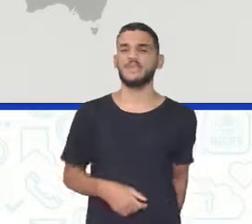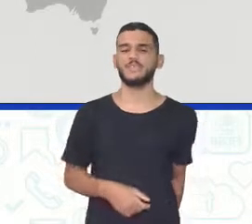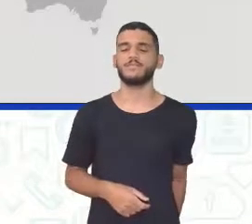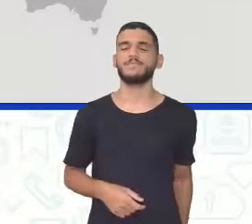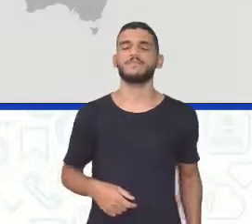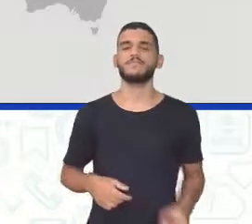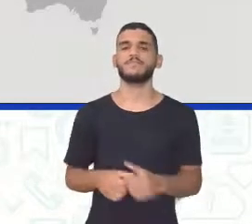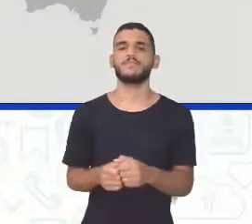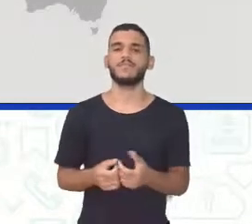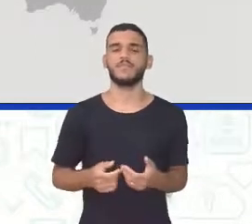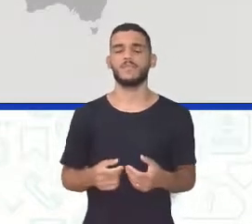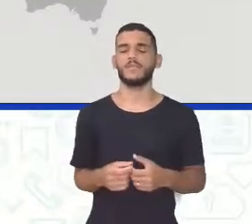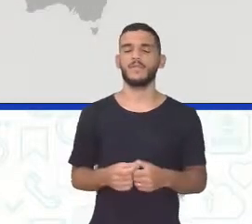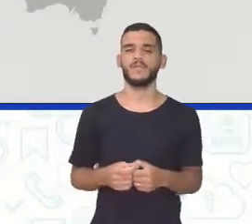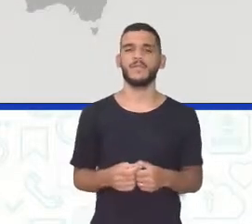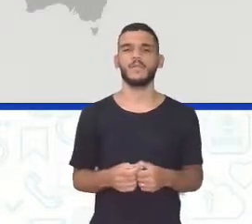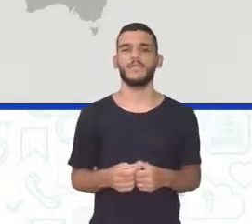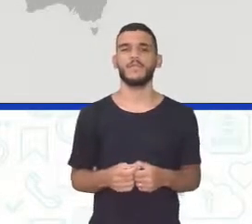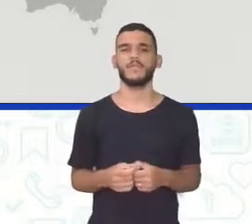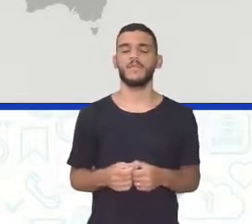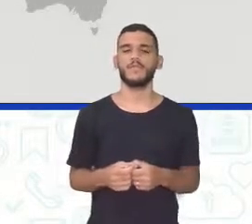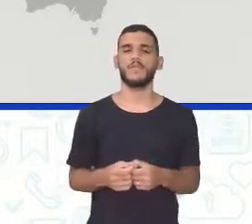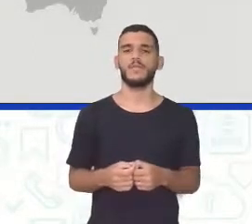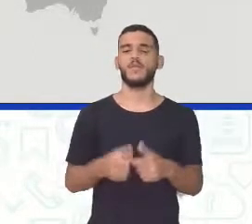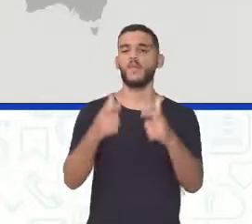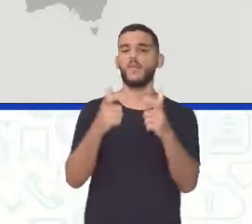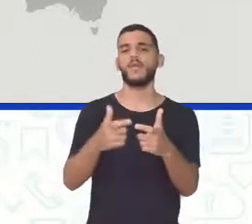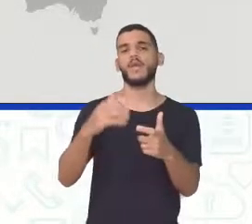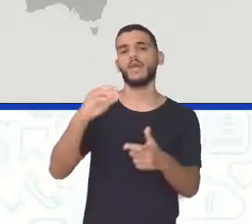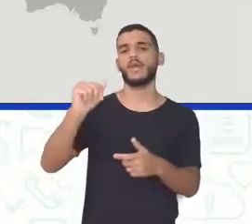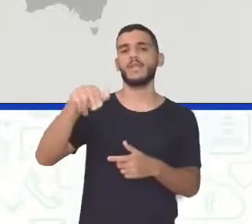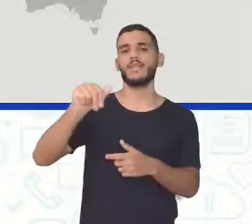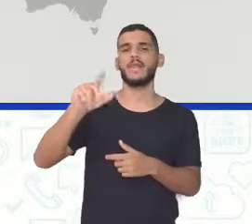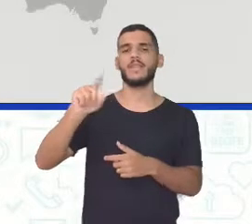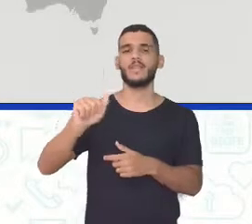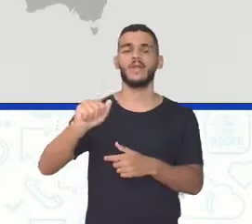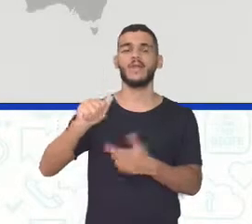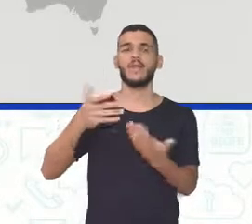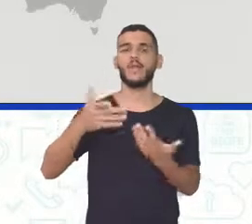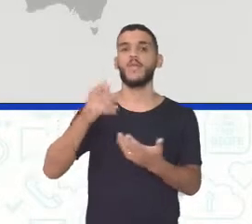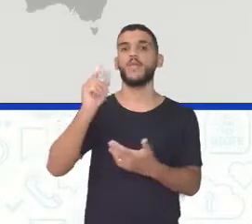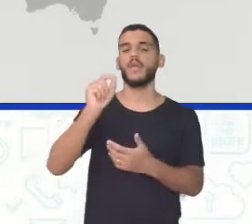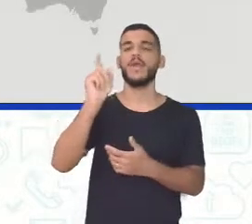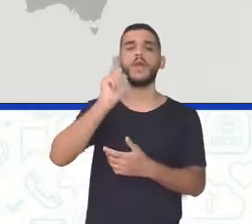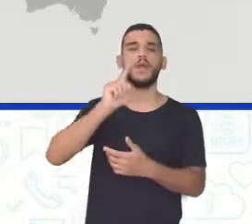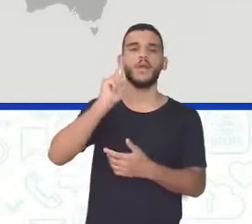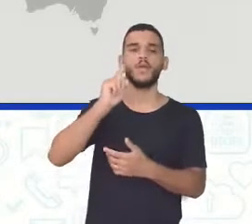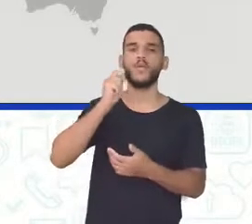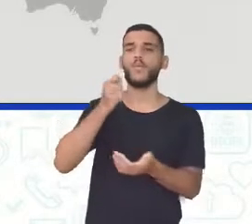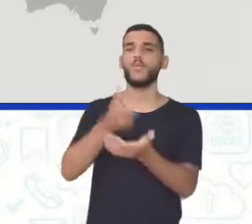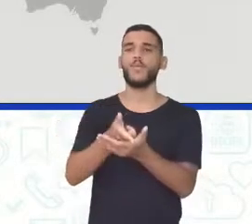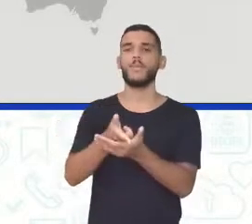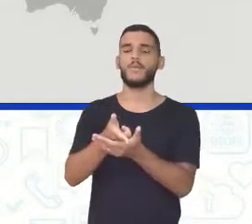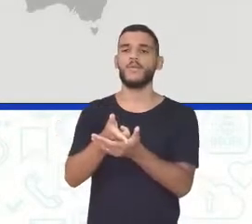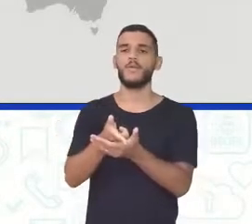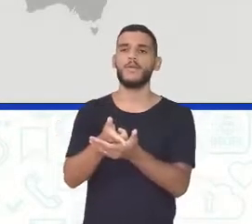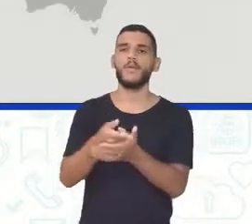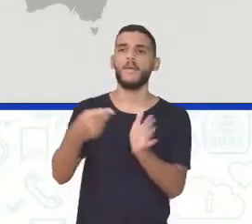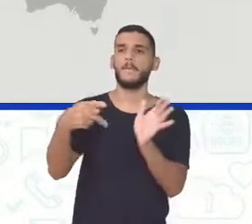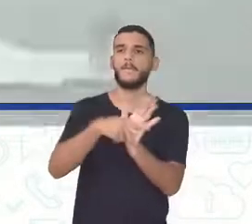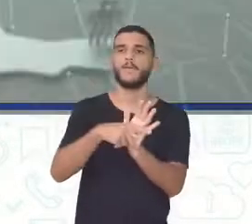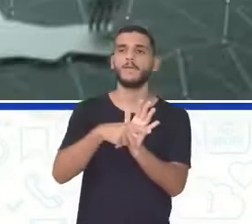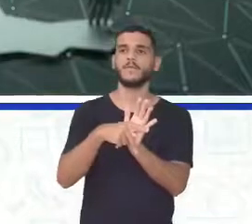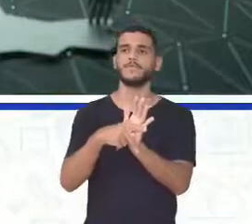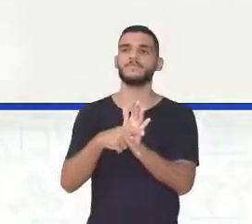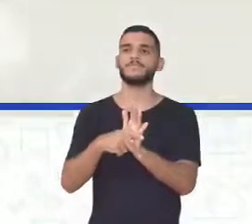Bering E o Canadá E onde é o Canadá Que os Estados Unidos Comprou essa parte aí Do Alasca Do Estados Unidos Aqui